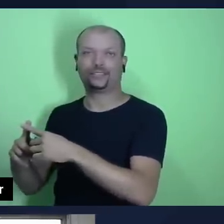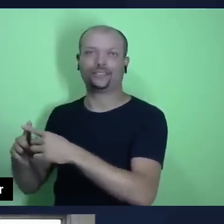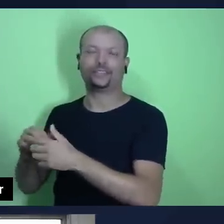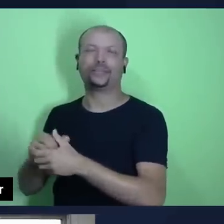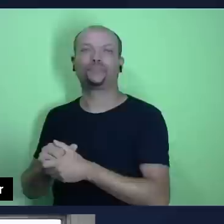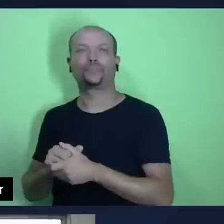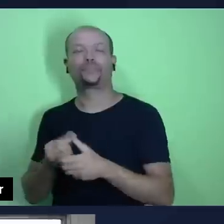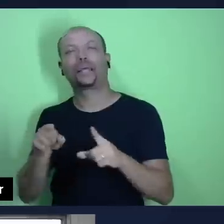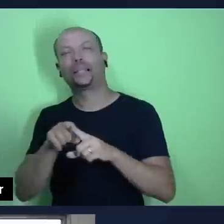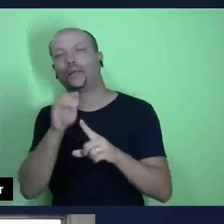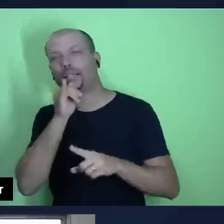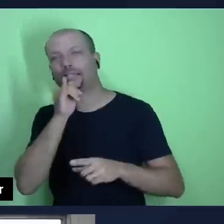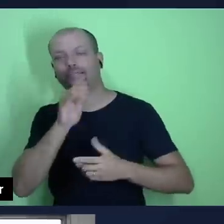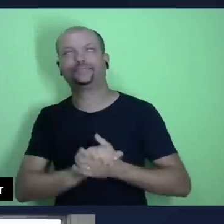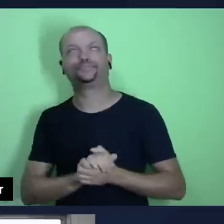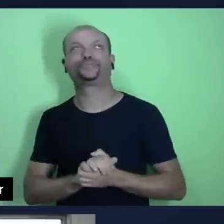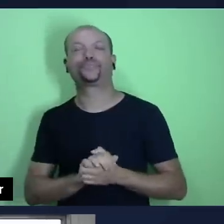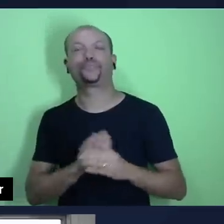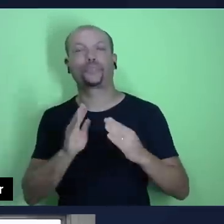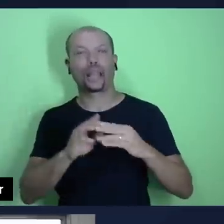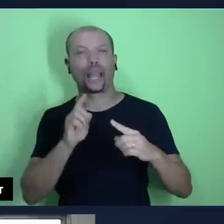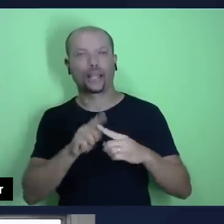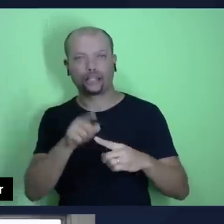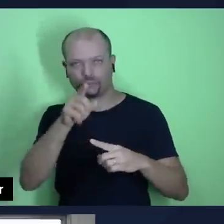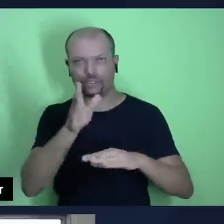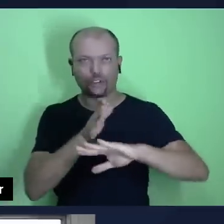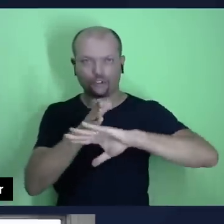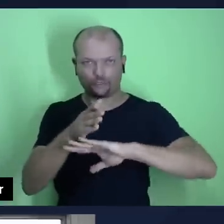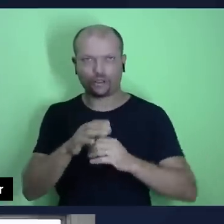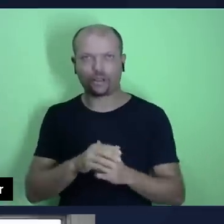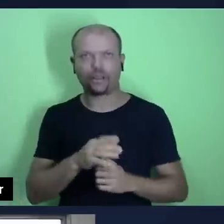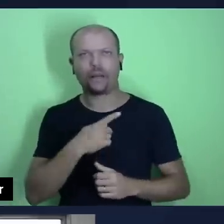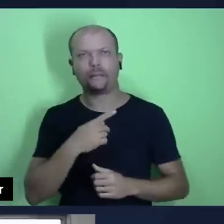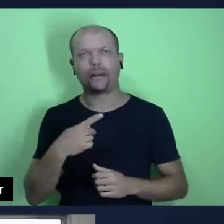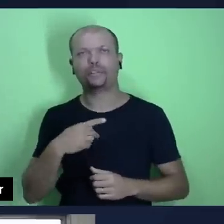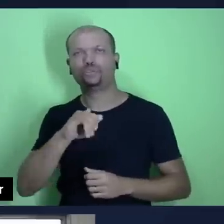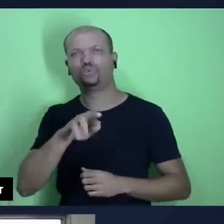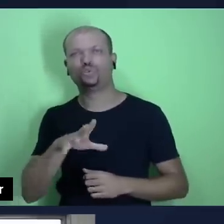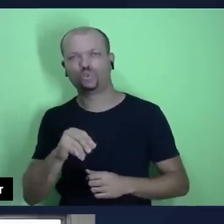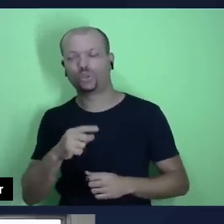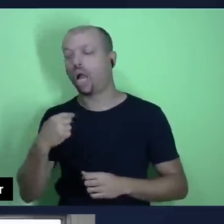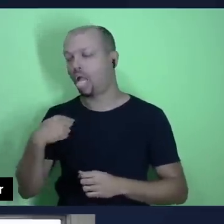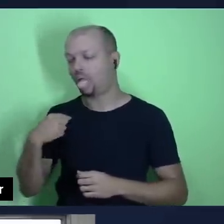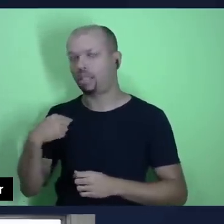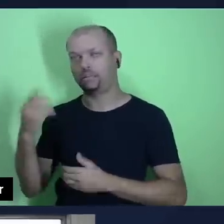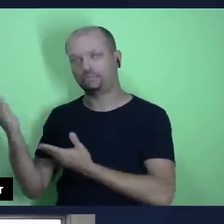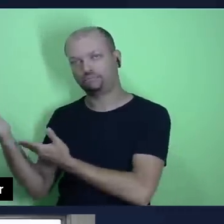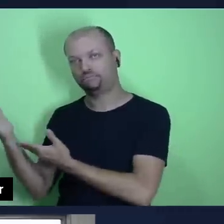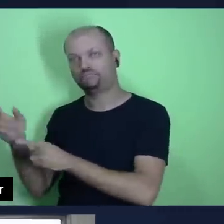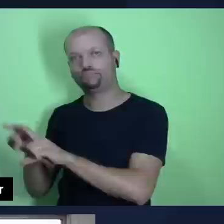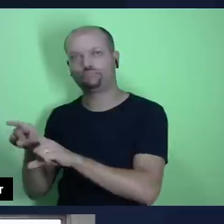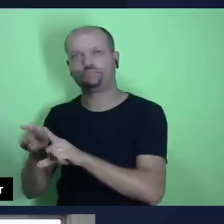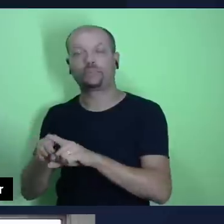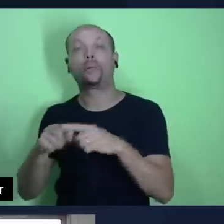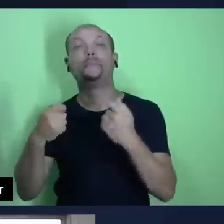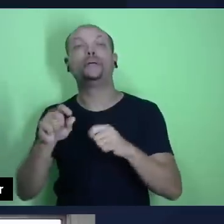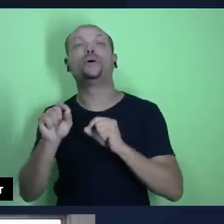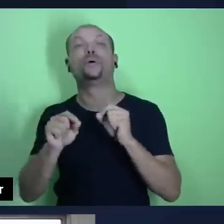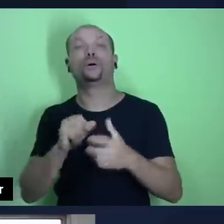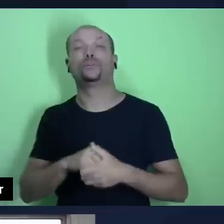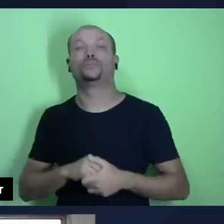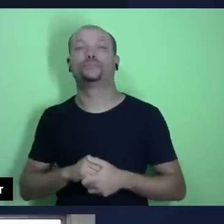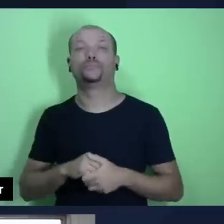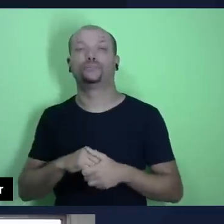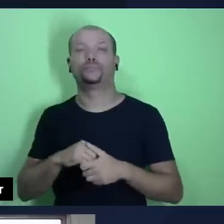Então, por exemplo, a igreja a qual você congrega, pastor Júlio, a igreja a qual eu congrego, essa igreja precisa fazer